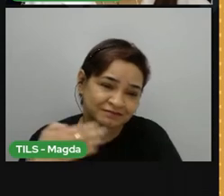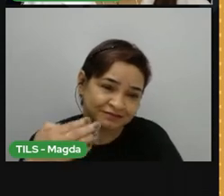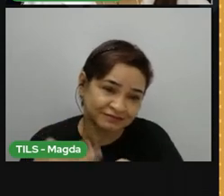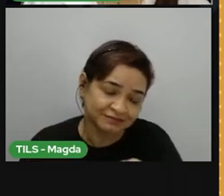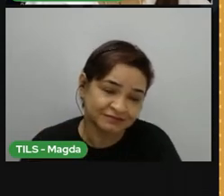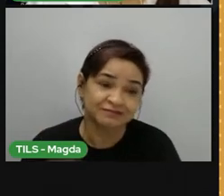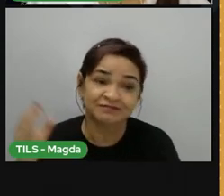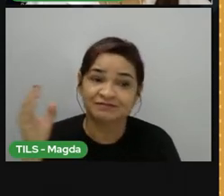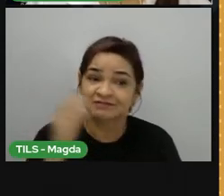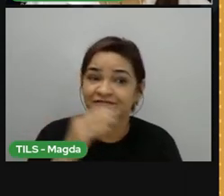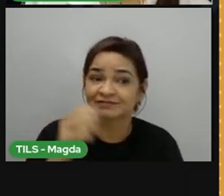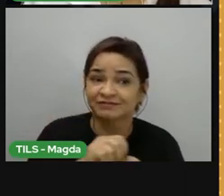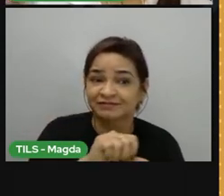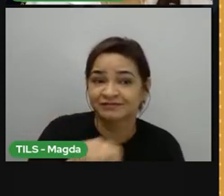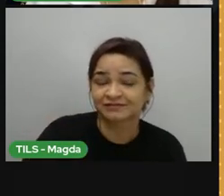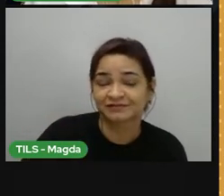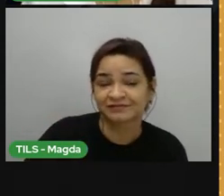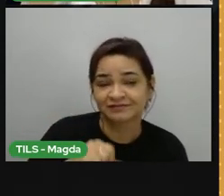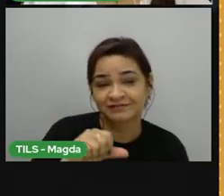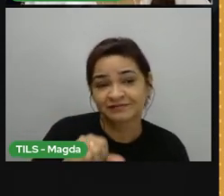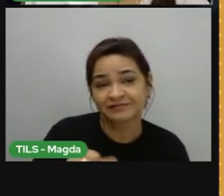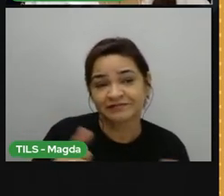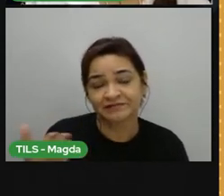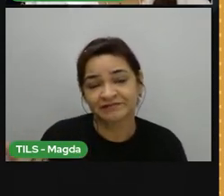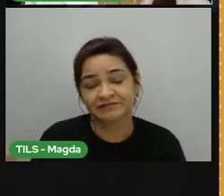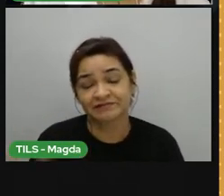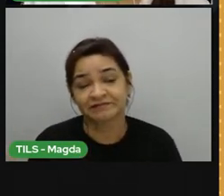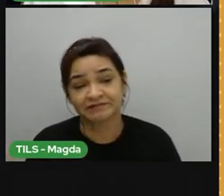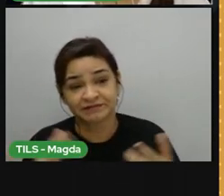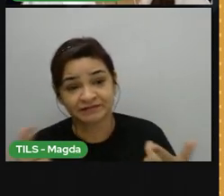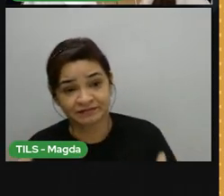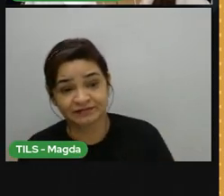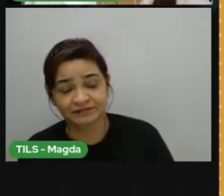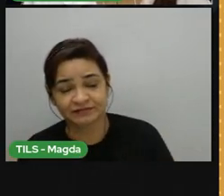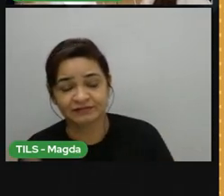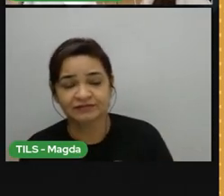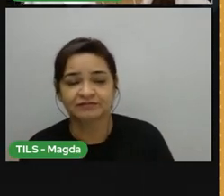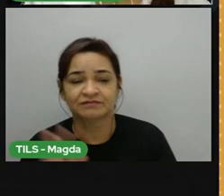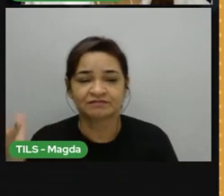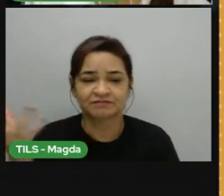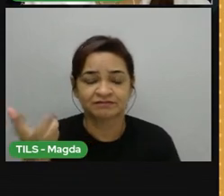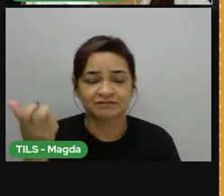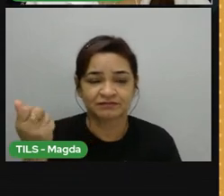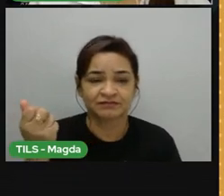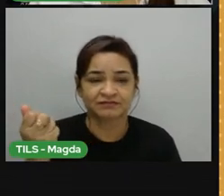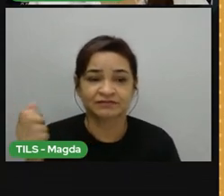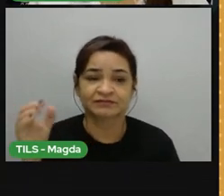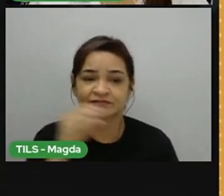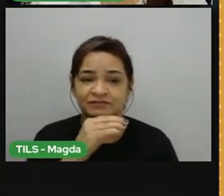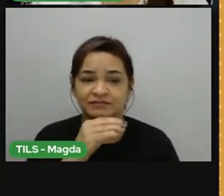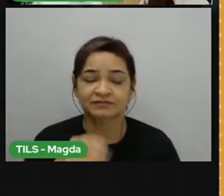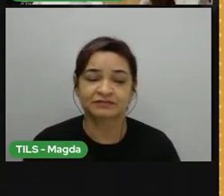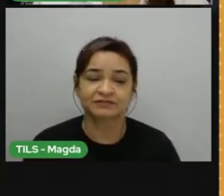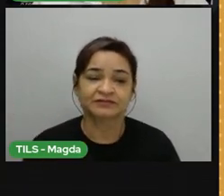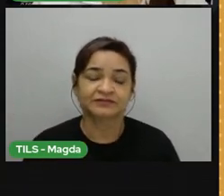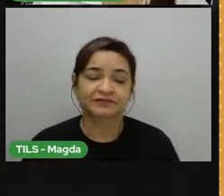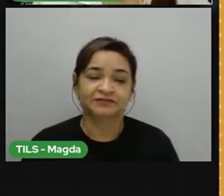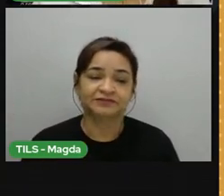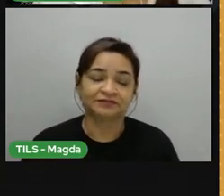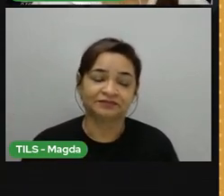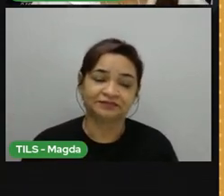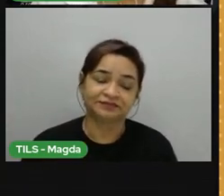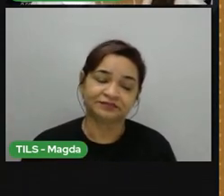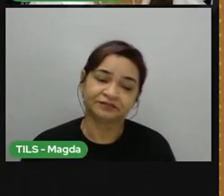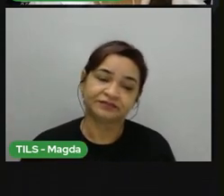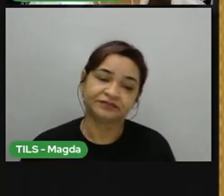que ela tem interferência daqueles fatores também climáticos de uma forma ali mais rápida. Instantânea, na